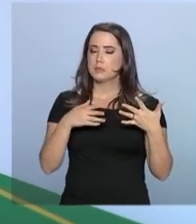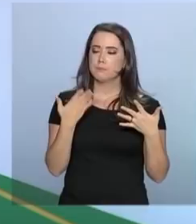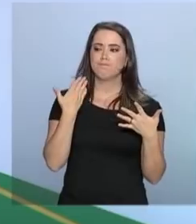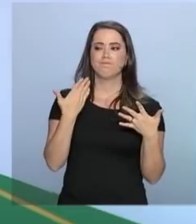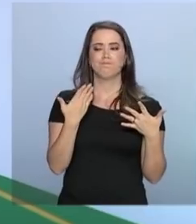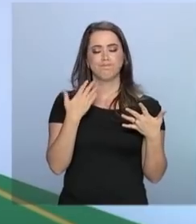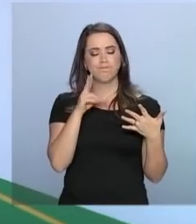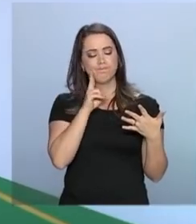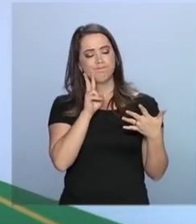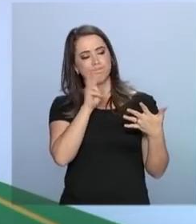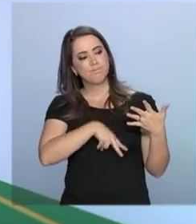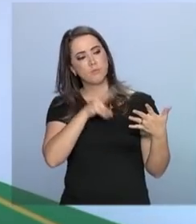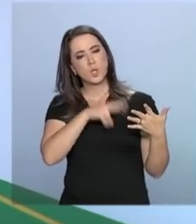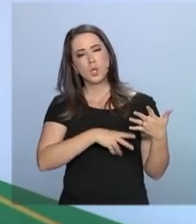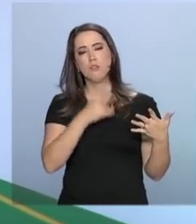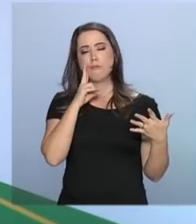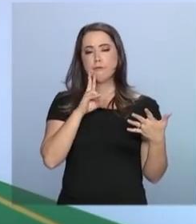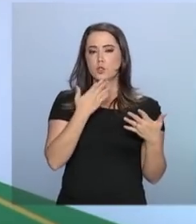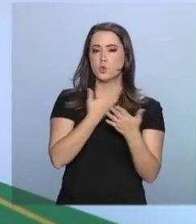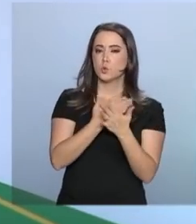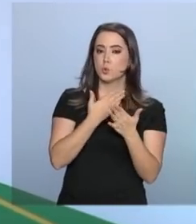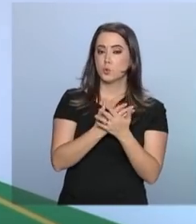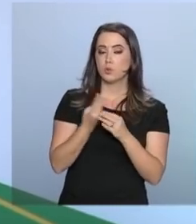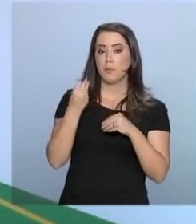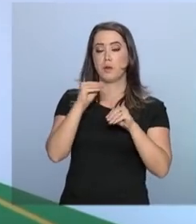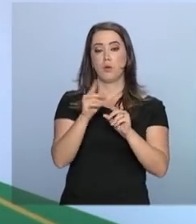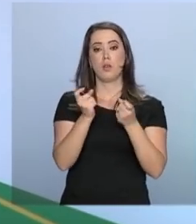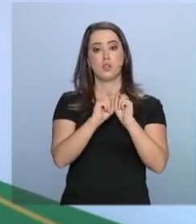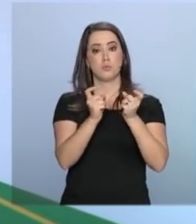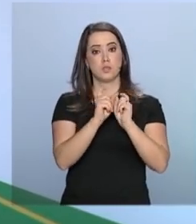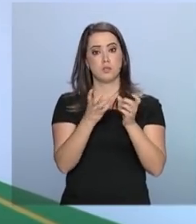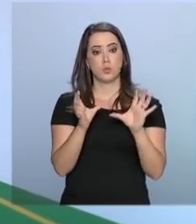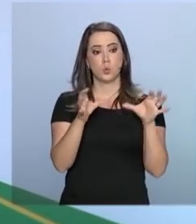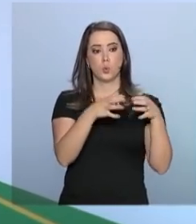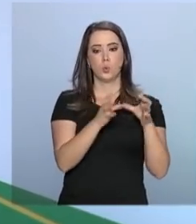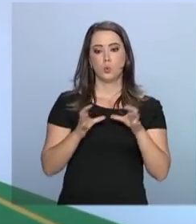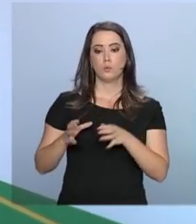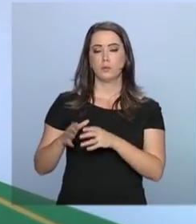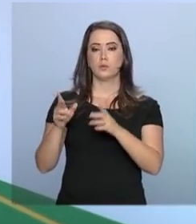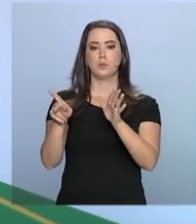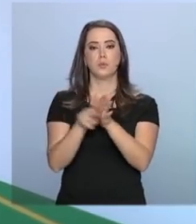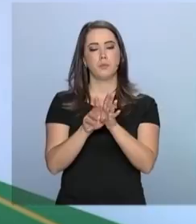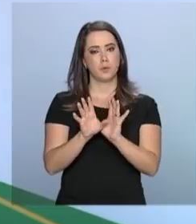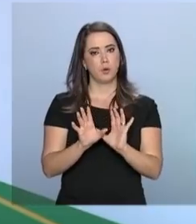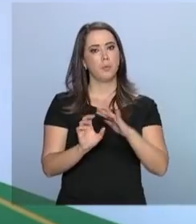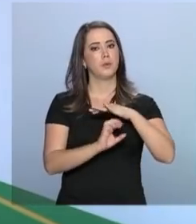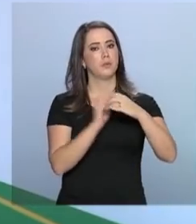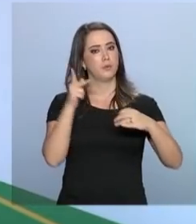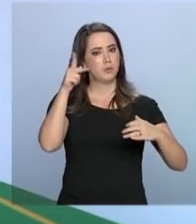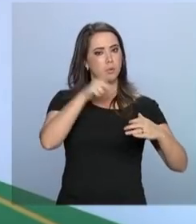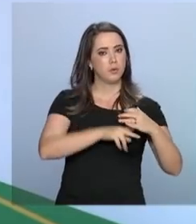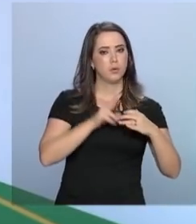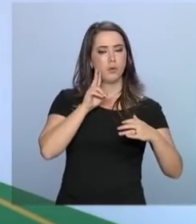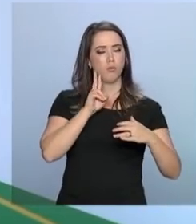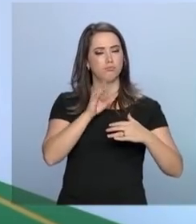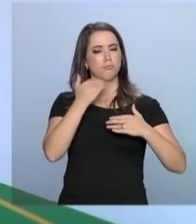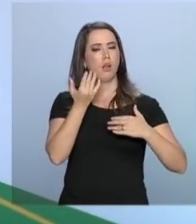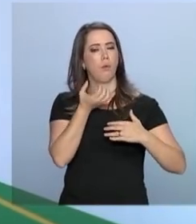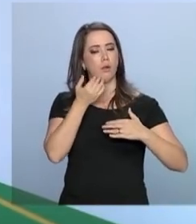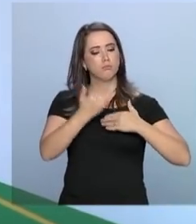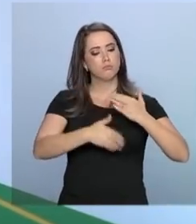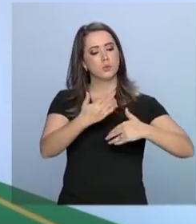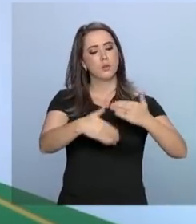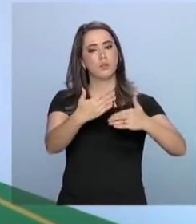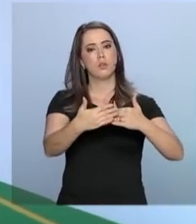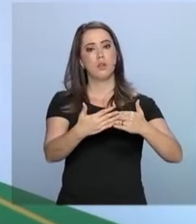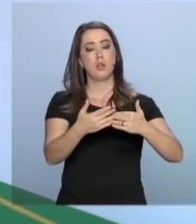análise para inclusão no programa de gestão de portfólio da companhia com vistas ao desenvolvimento, ao